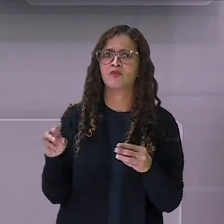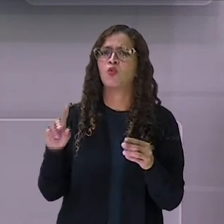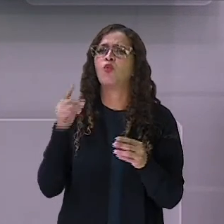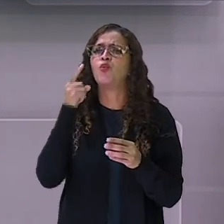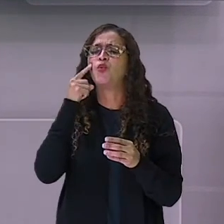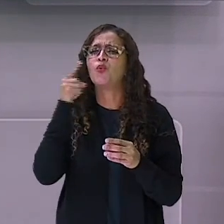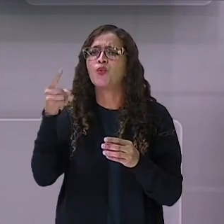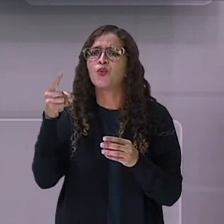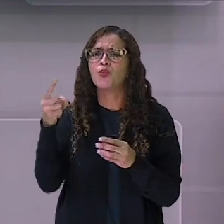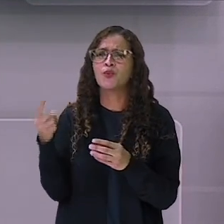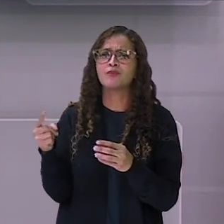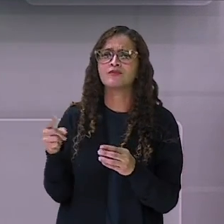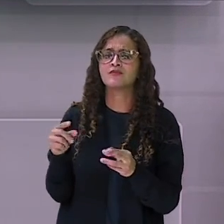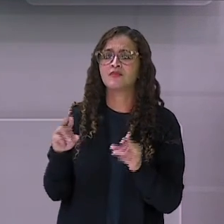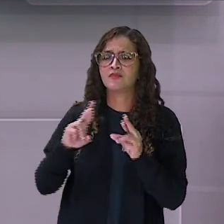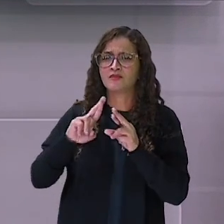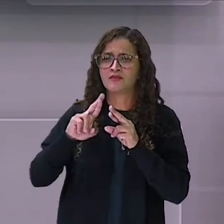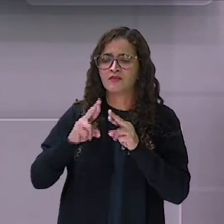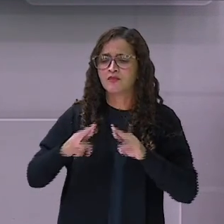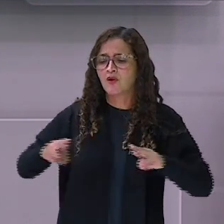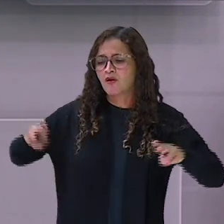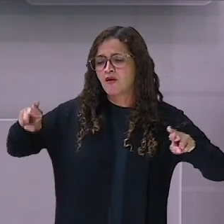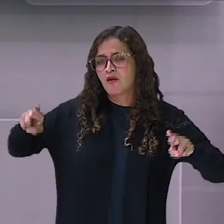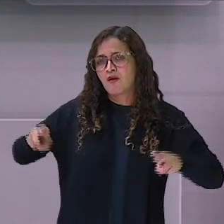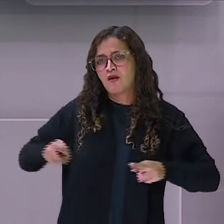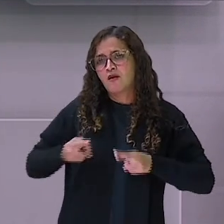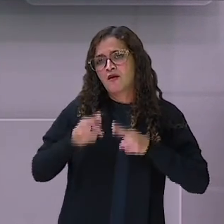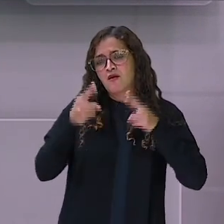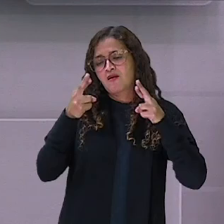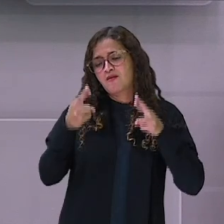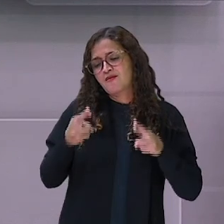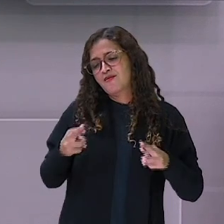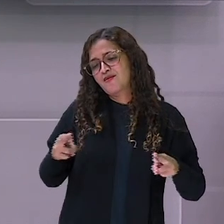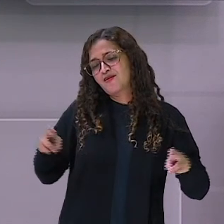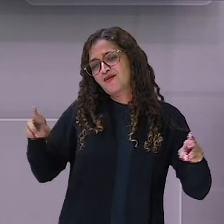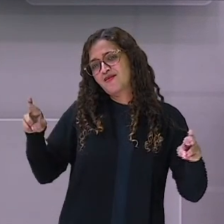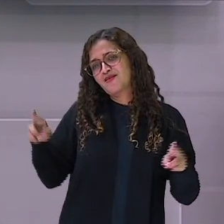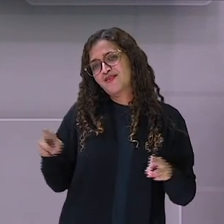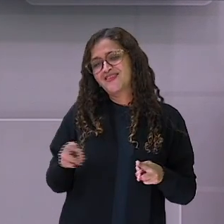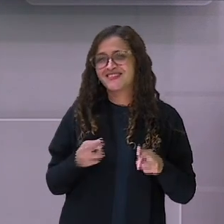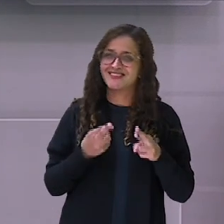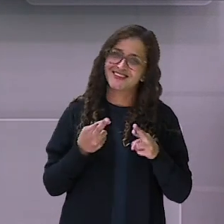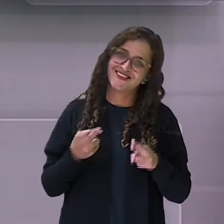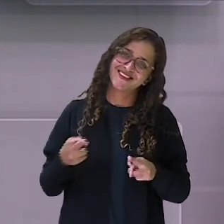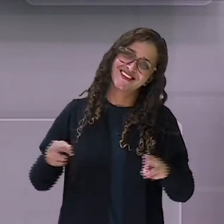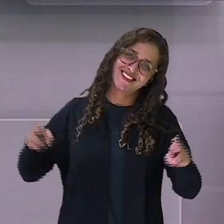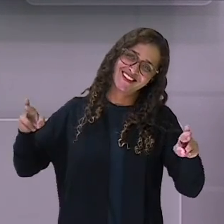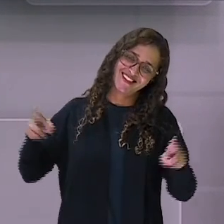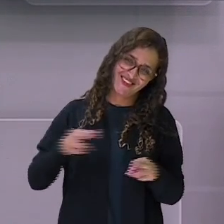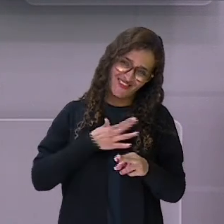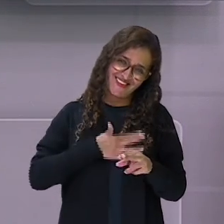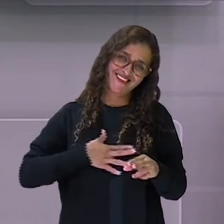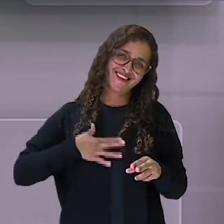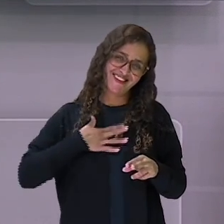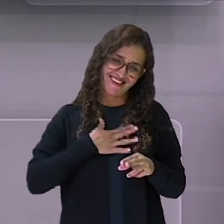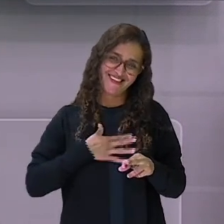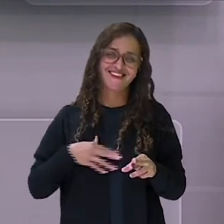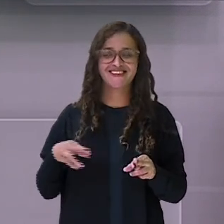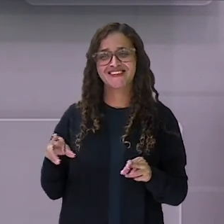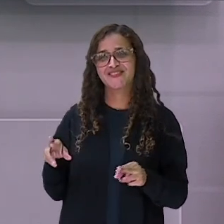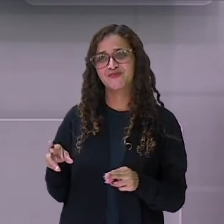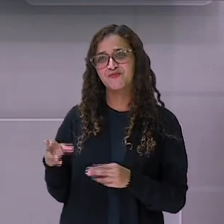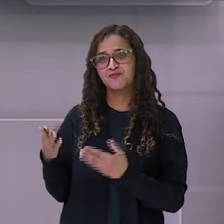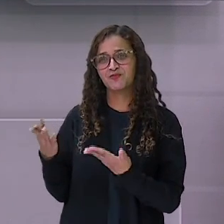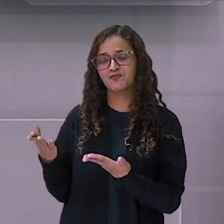rede. Rede. Balançar na rede é tão gostoso, não é? Então vamos lá. Eu só